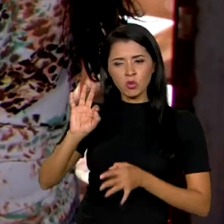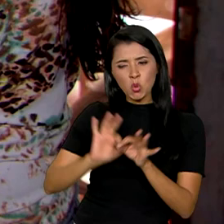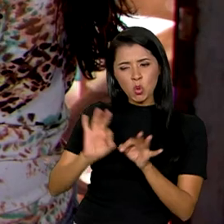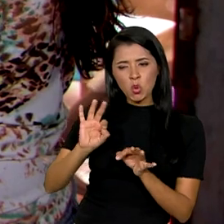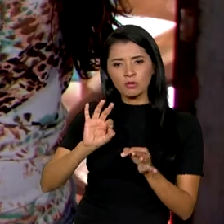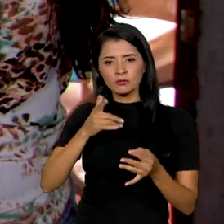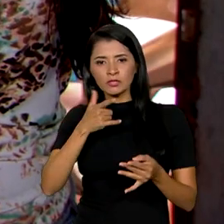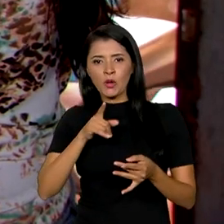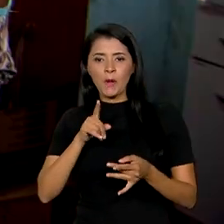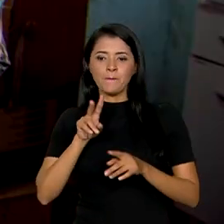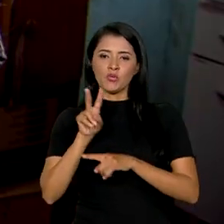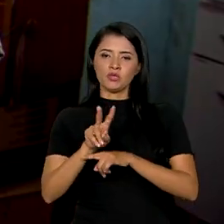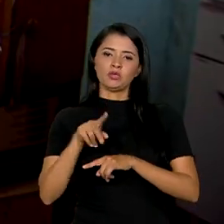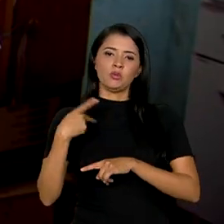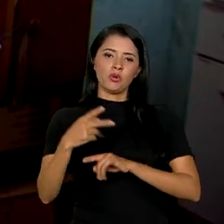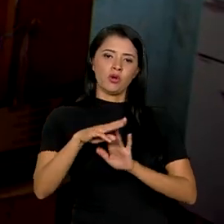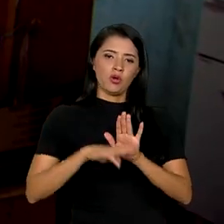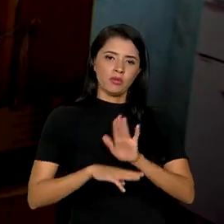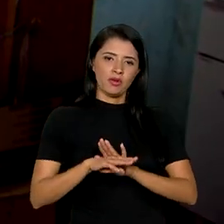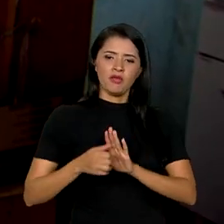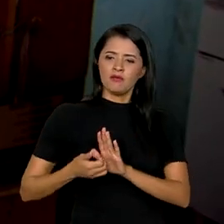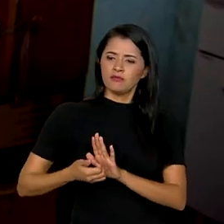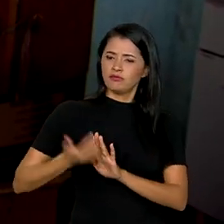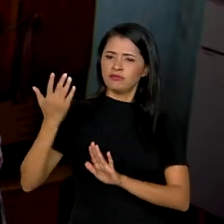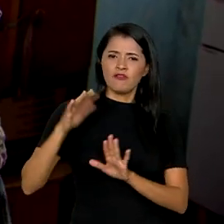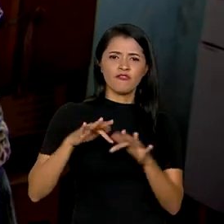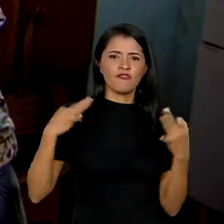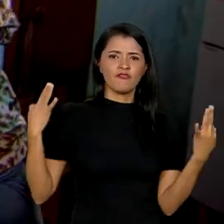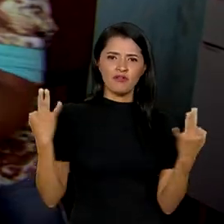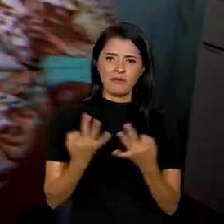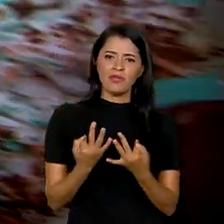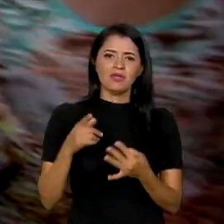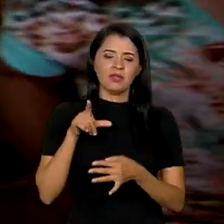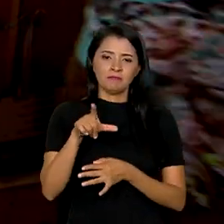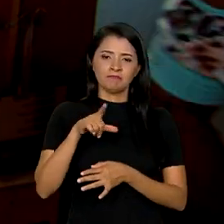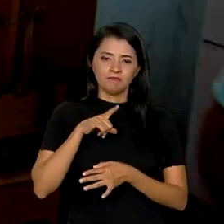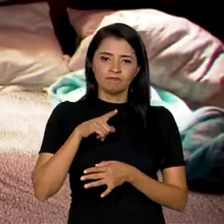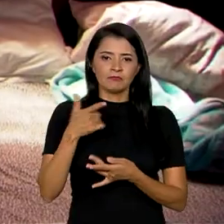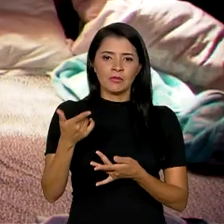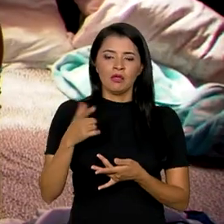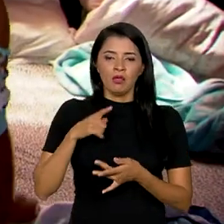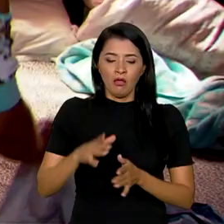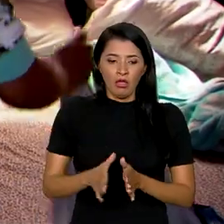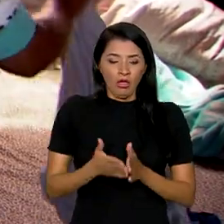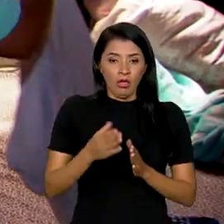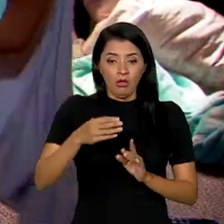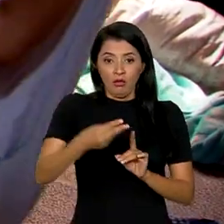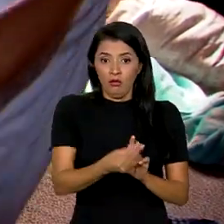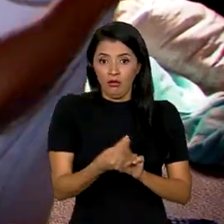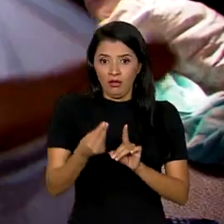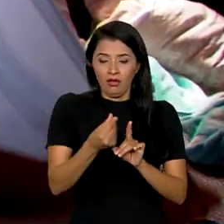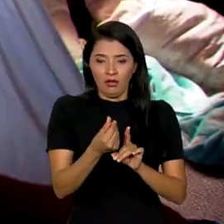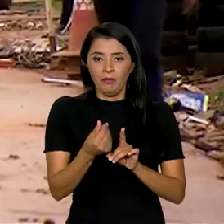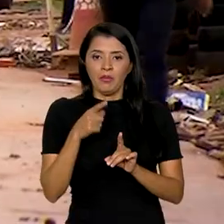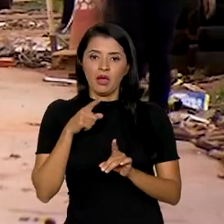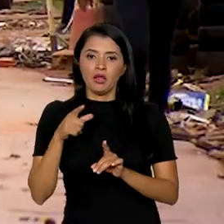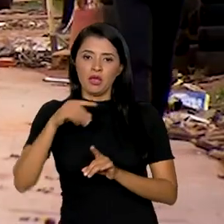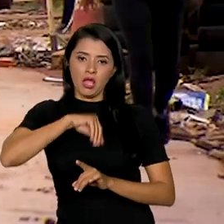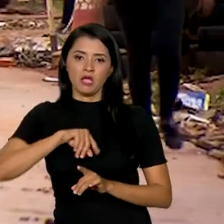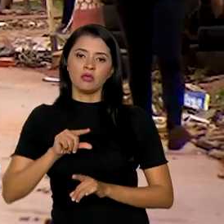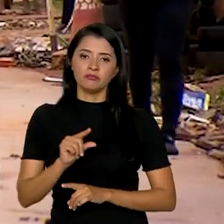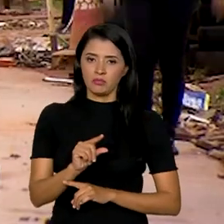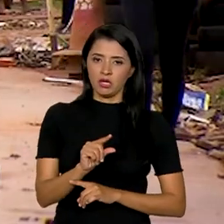ações de proteção do programa e milhares de famílias deixaram o estado de vulnerabilidade para a baixa renda.